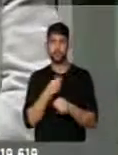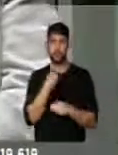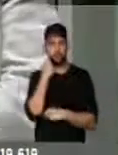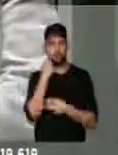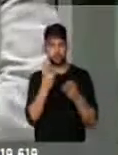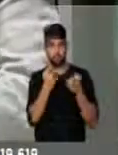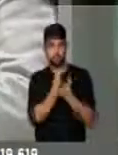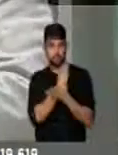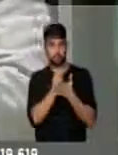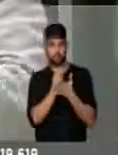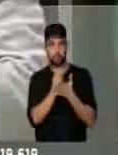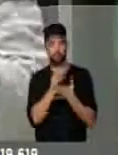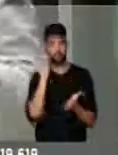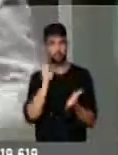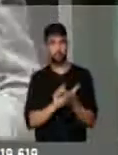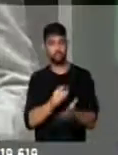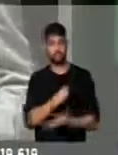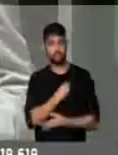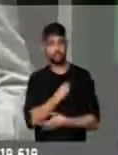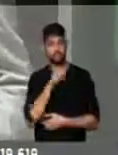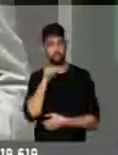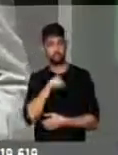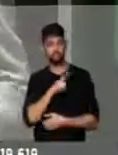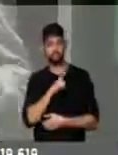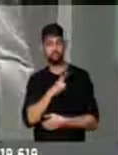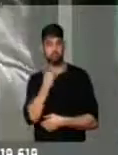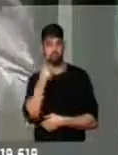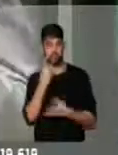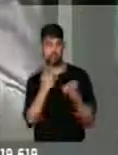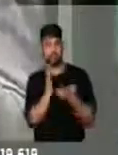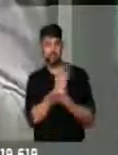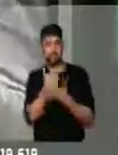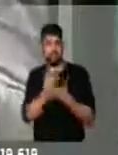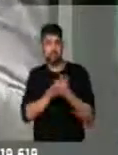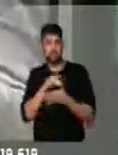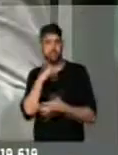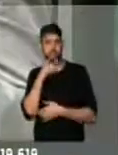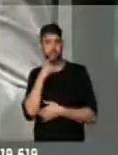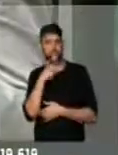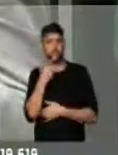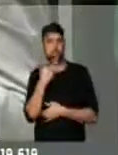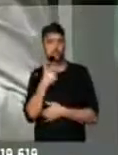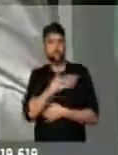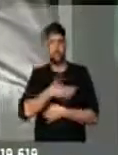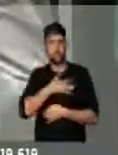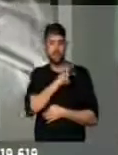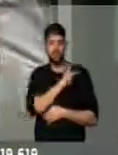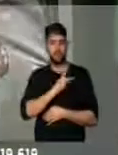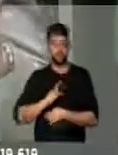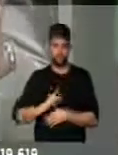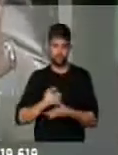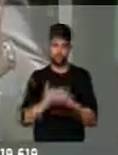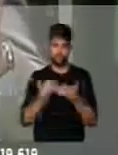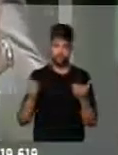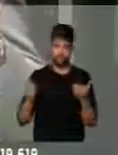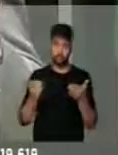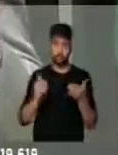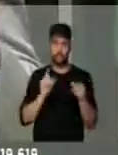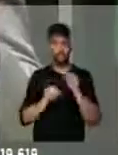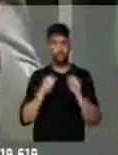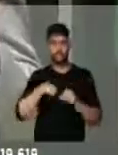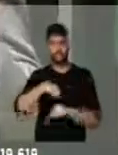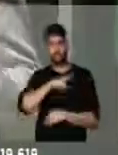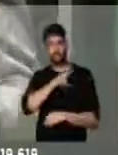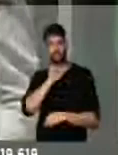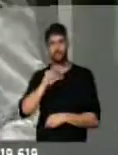vendo é exatamente isto. Eu não tenho nenhuma dúvida, meu caro presidente, de que